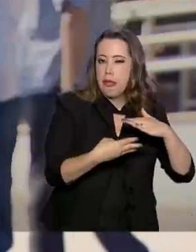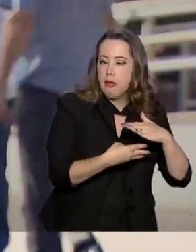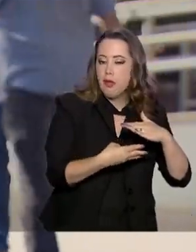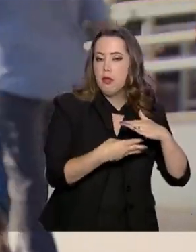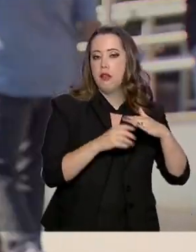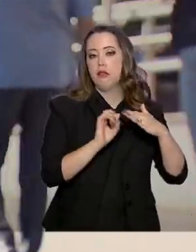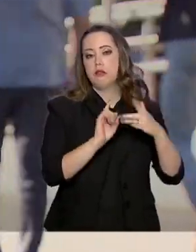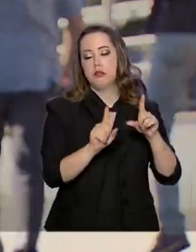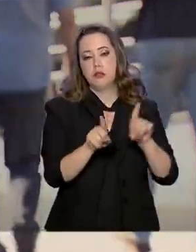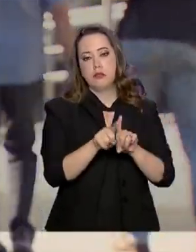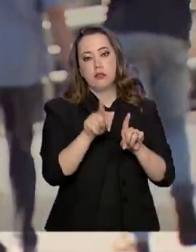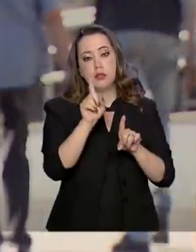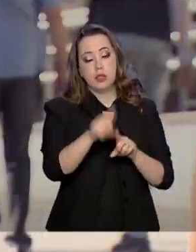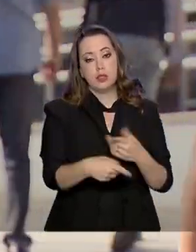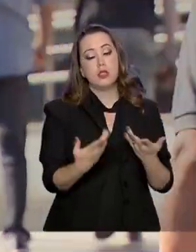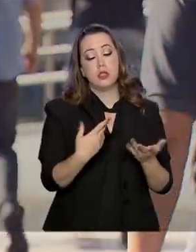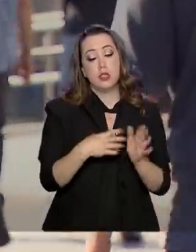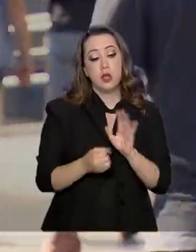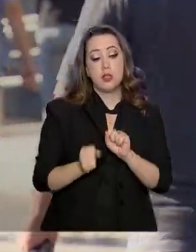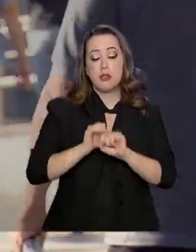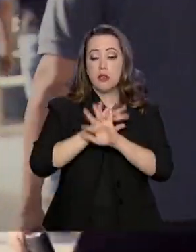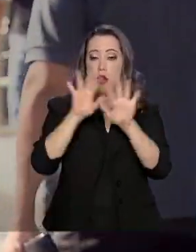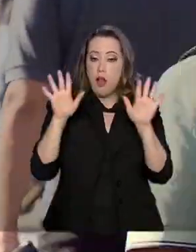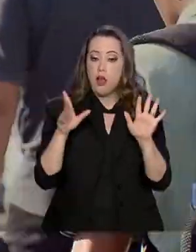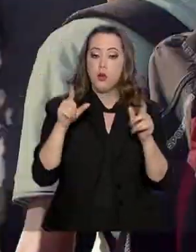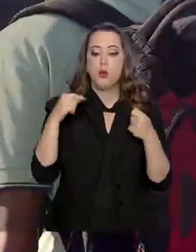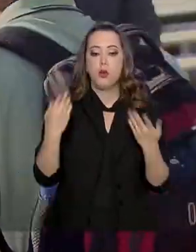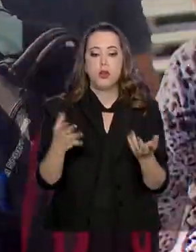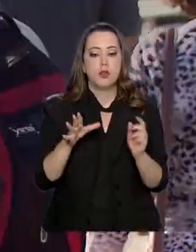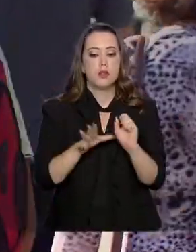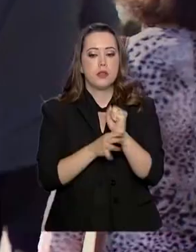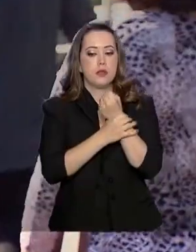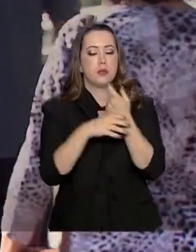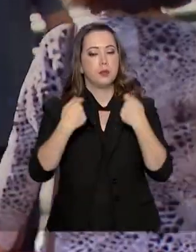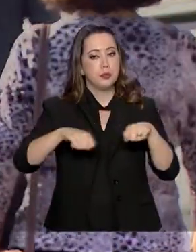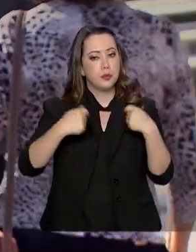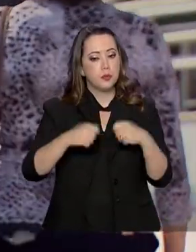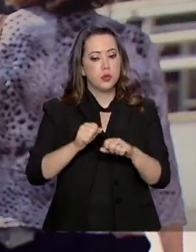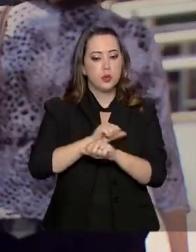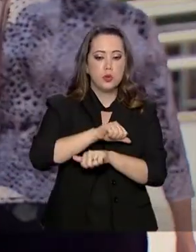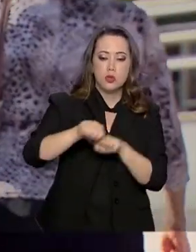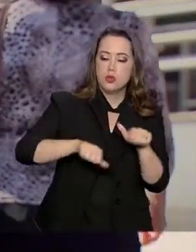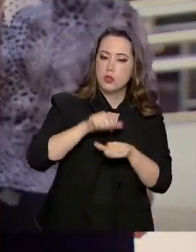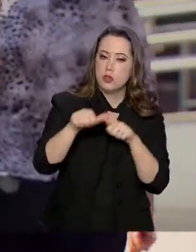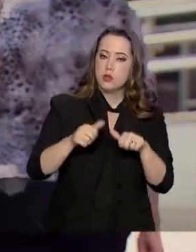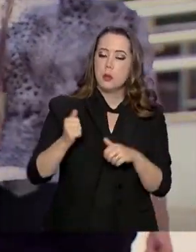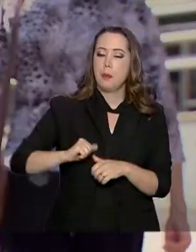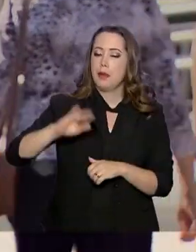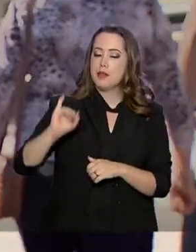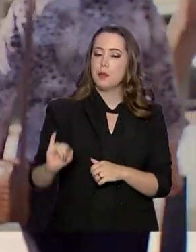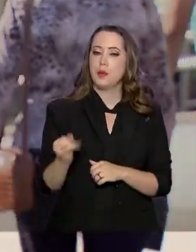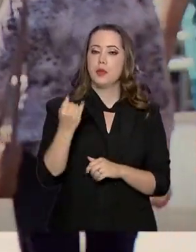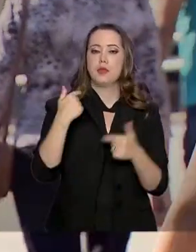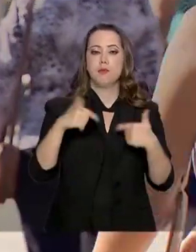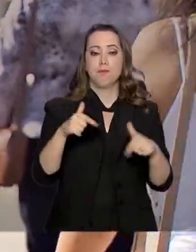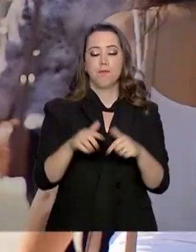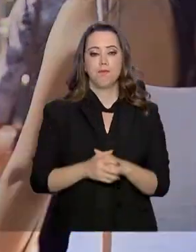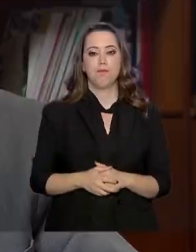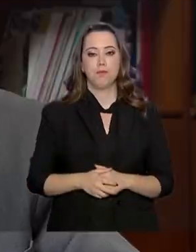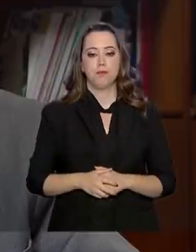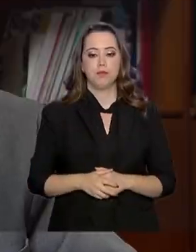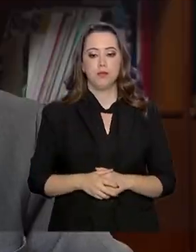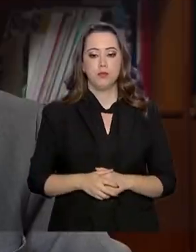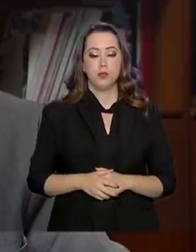contrato e deve dar mais segurança jurídica ao empregador. Tudo isso deve se transformar em mais oportunidades de trabalho.